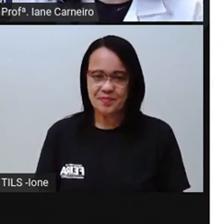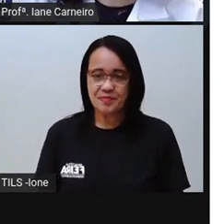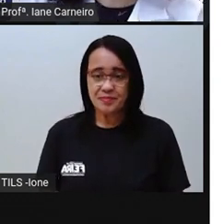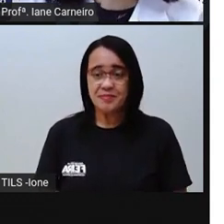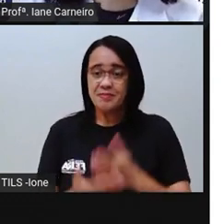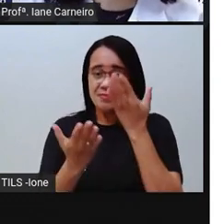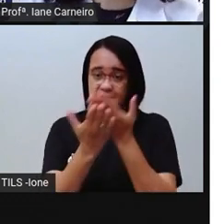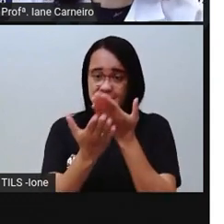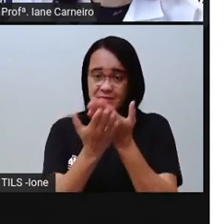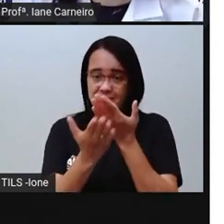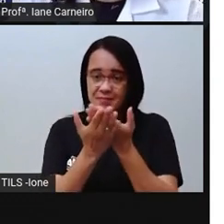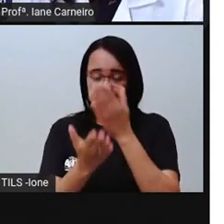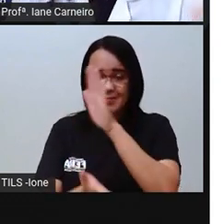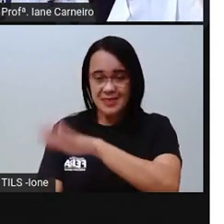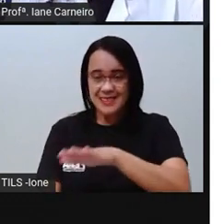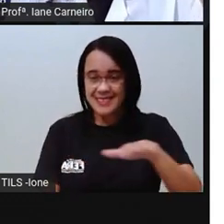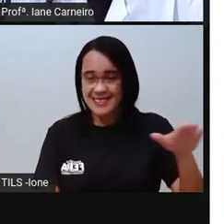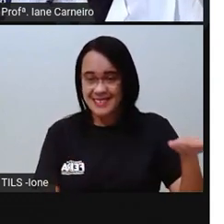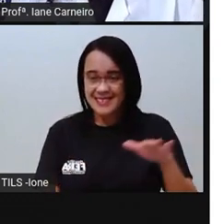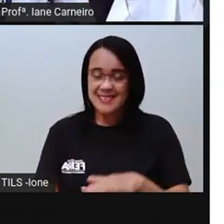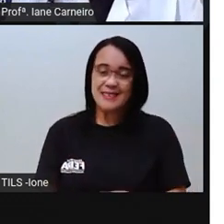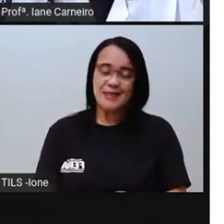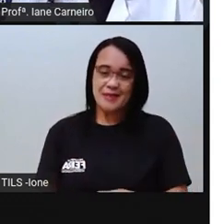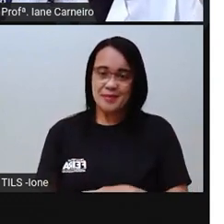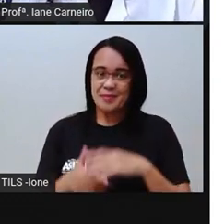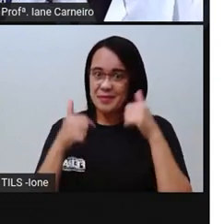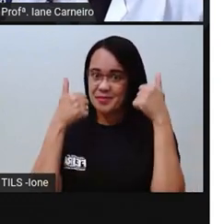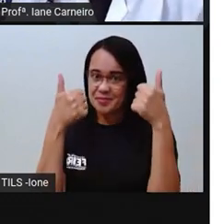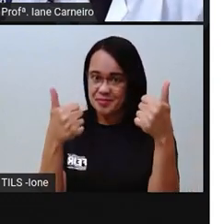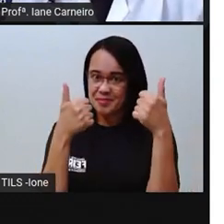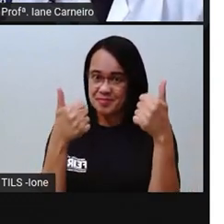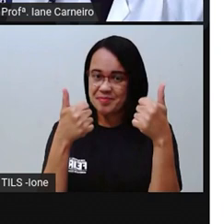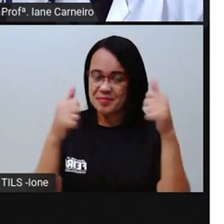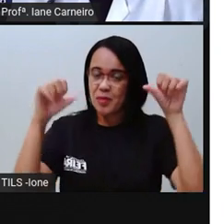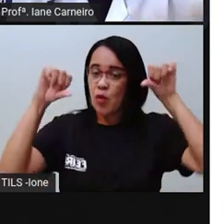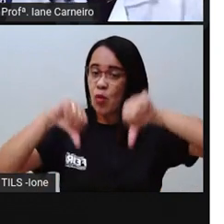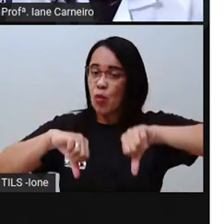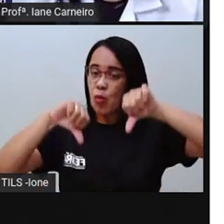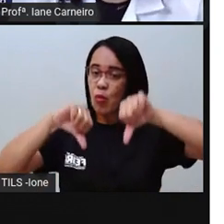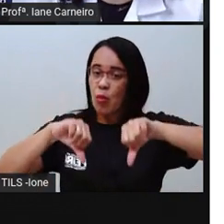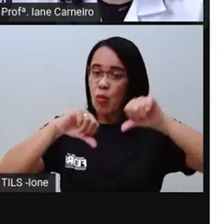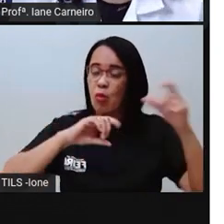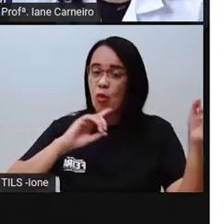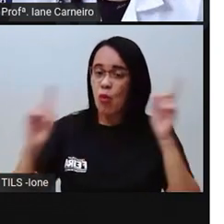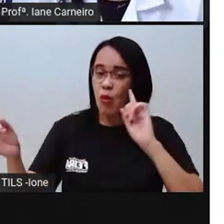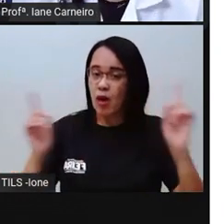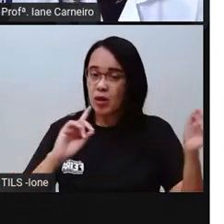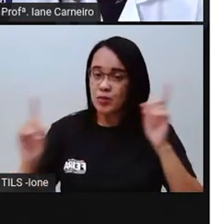estudando. Isso é legal ou não? O que vocês acham?